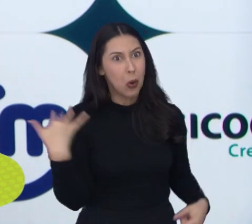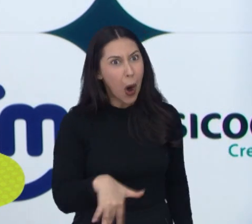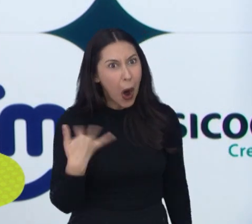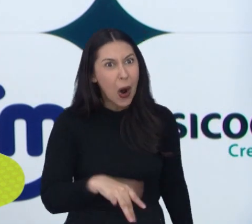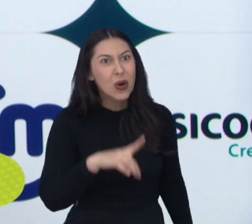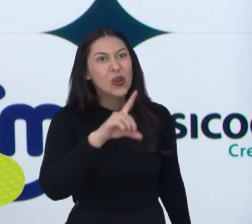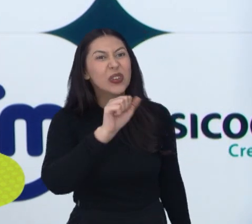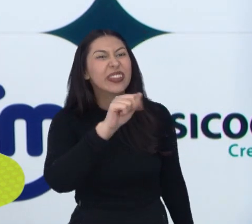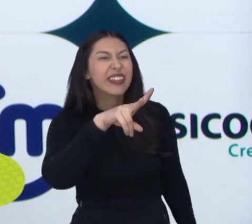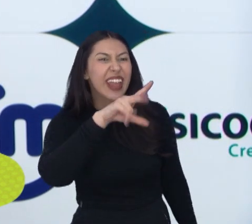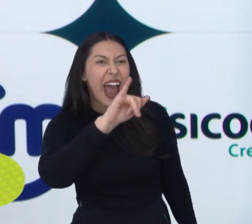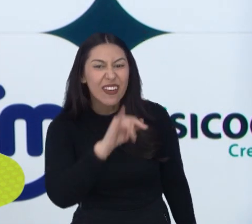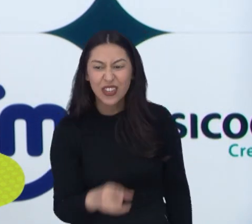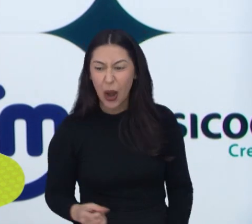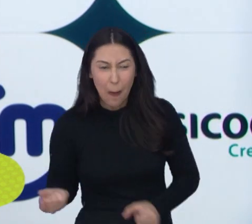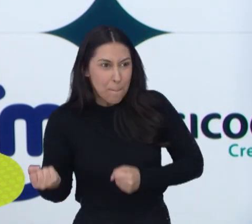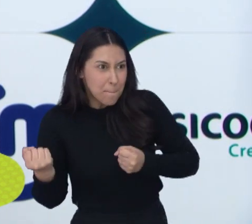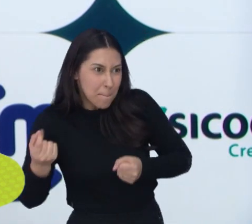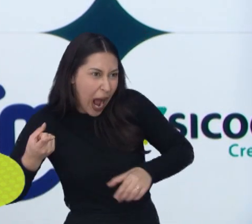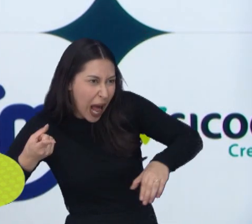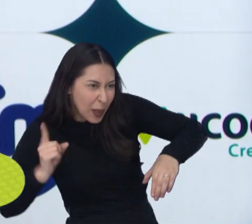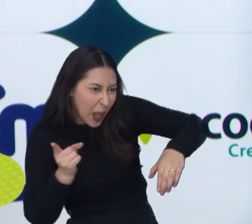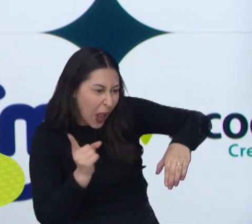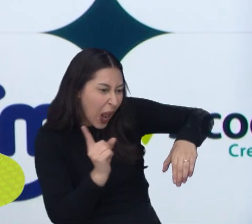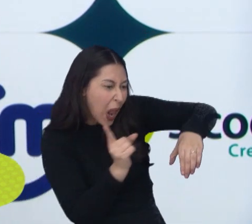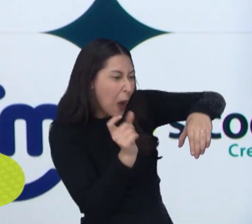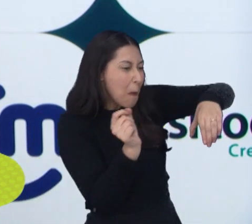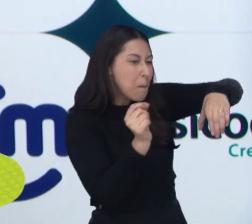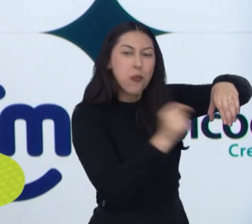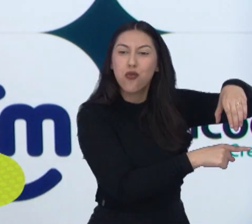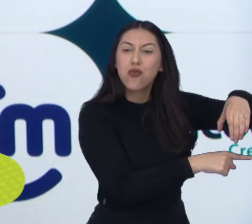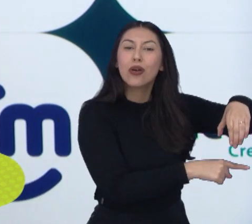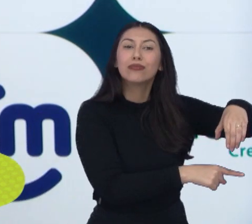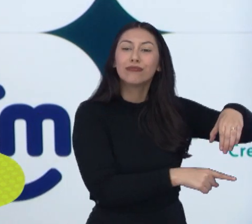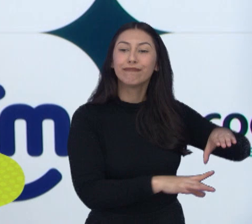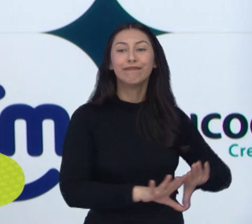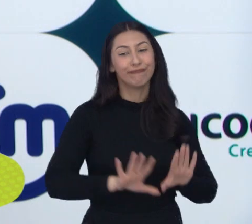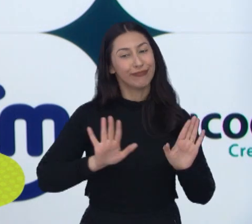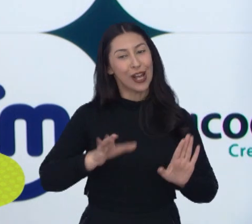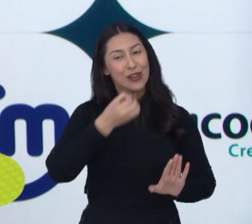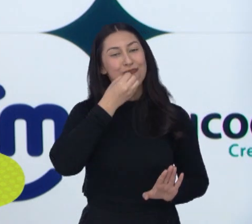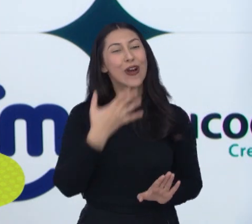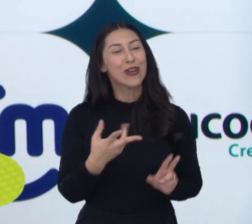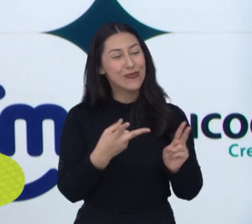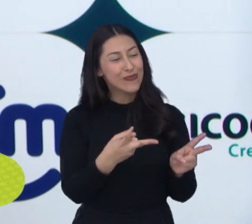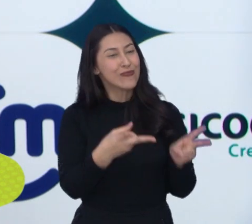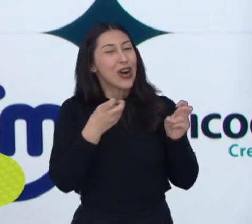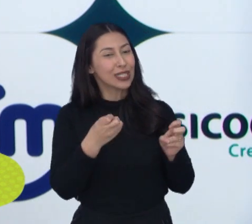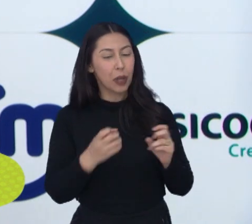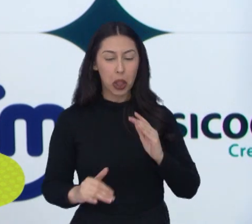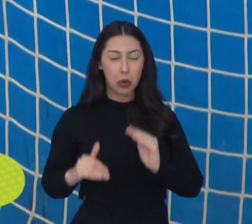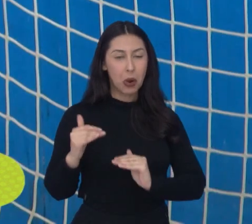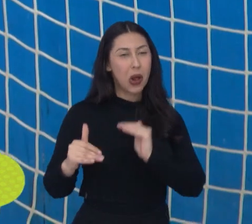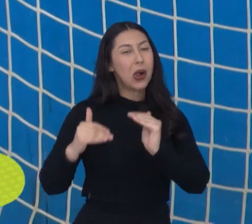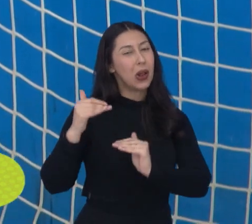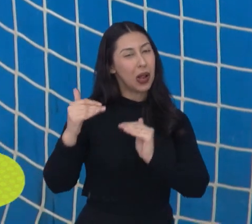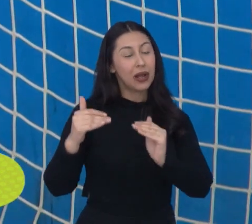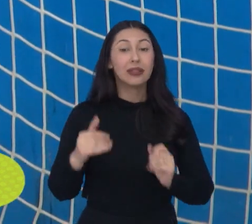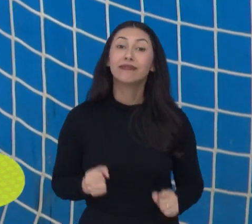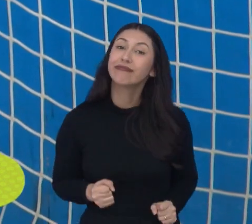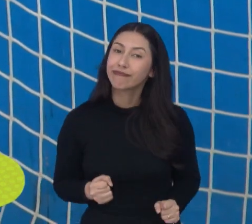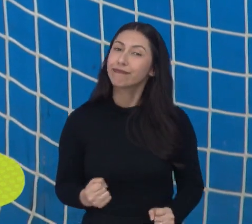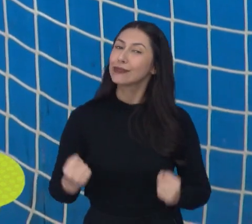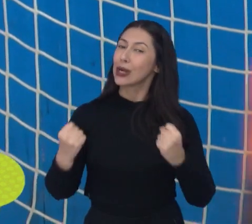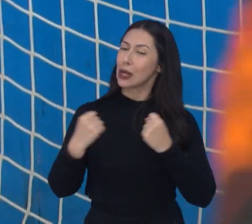pegou a bola, ligou a moto lá e saiu correndo, fez o gol. Mas é bom a gente ver a evolução dos meninos também. Como